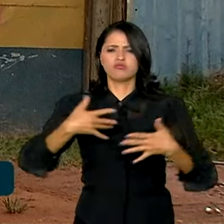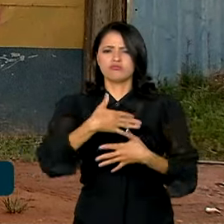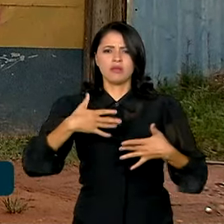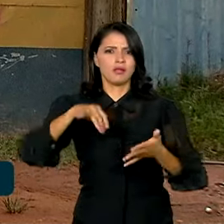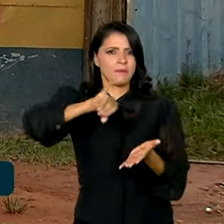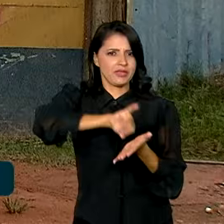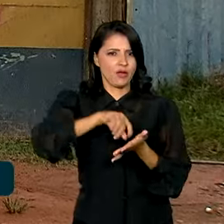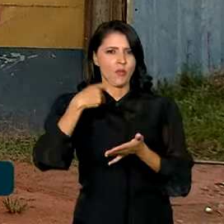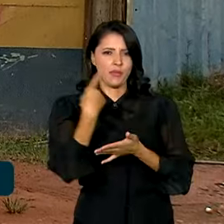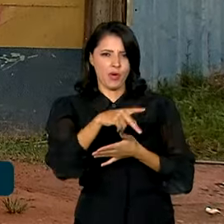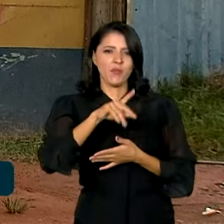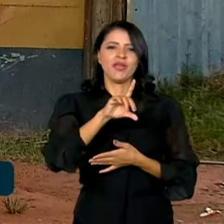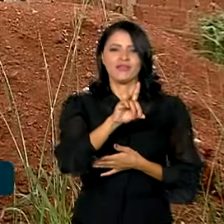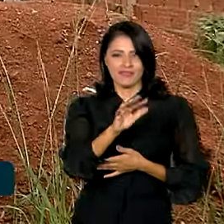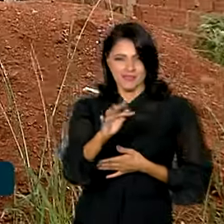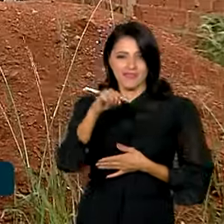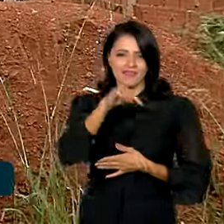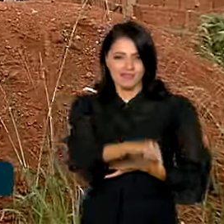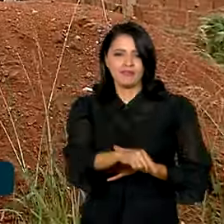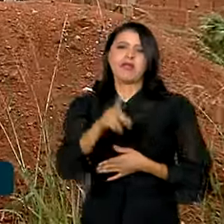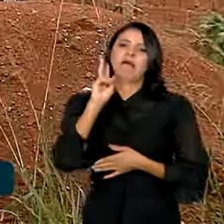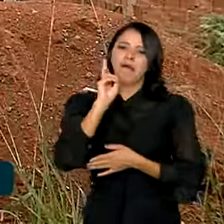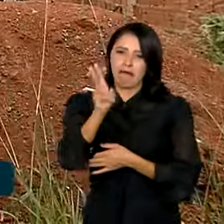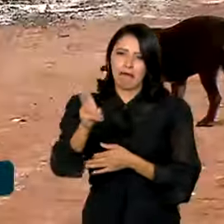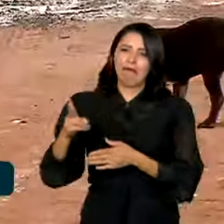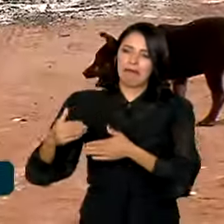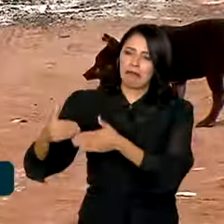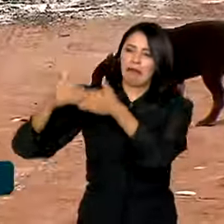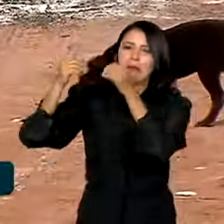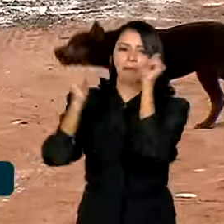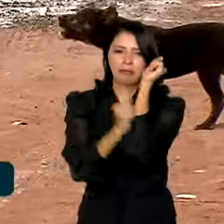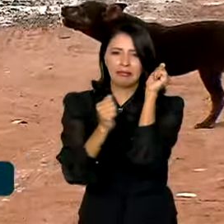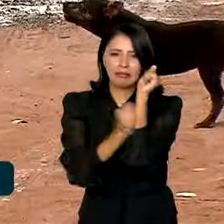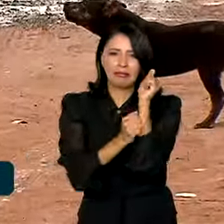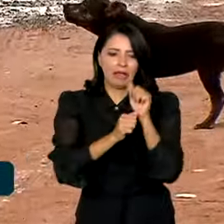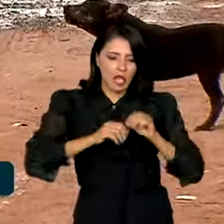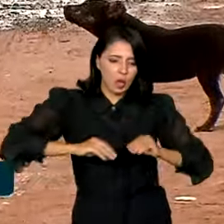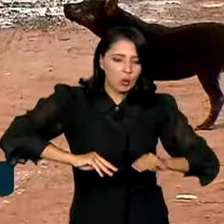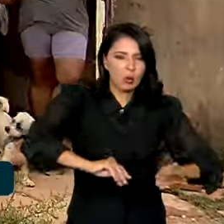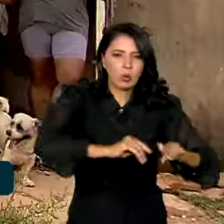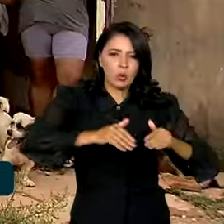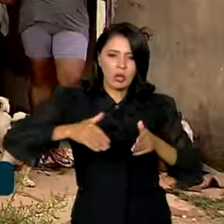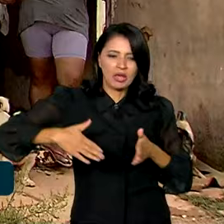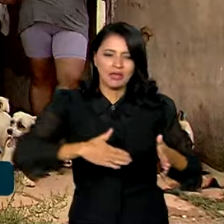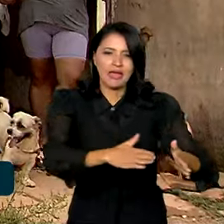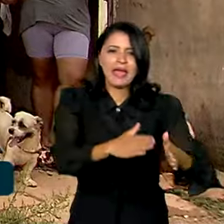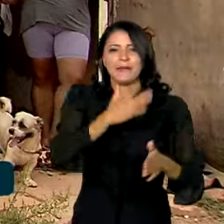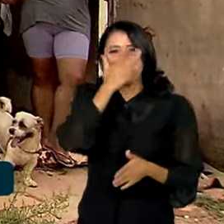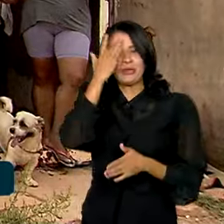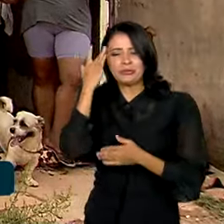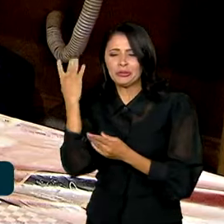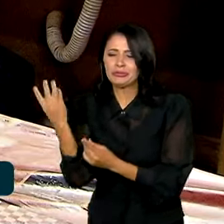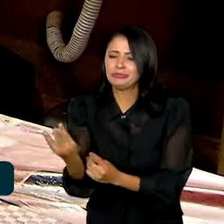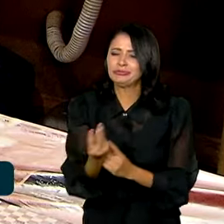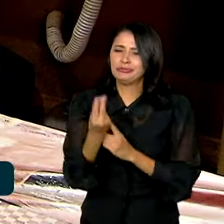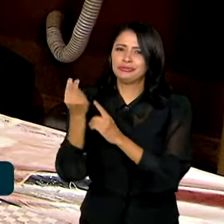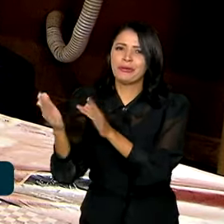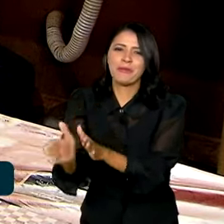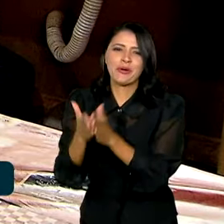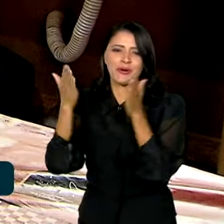ainda tem barracos de madeira, ruas de terra e muita gente em situação de vulnerabilidade.